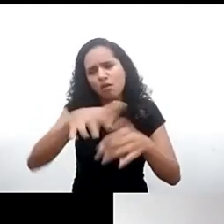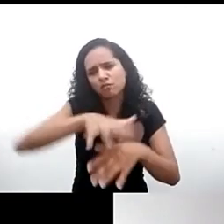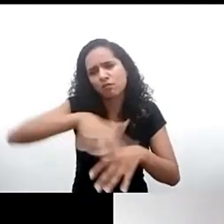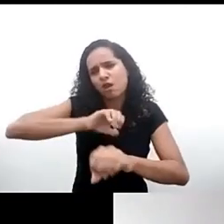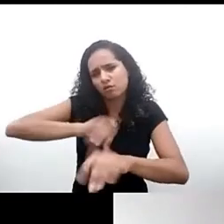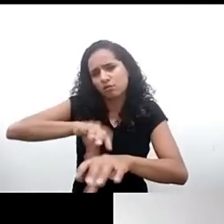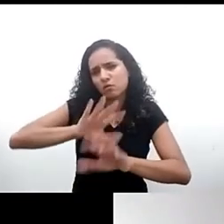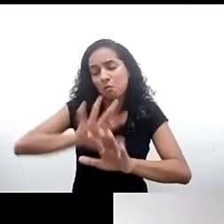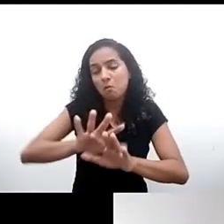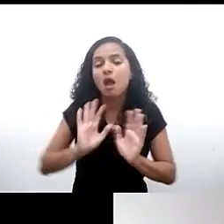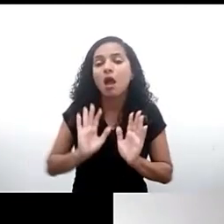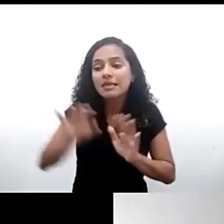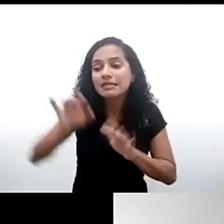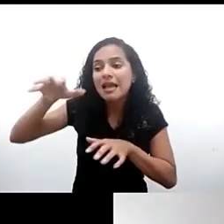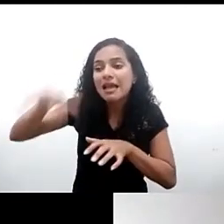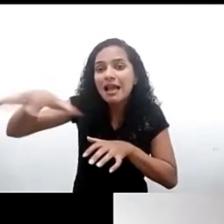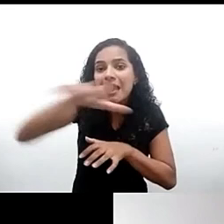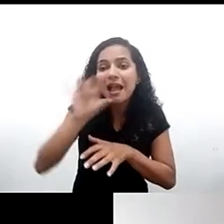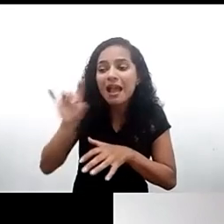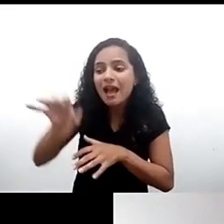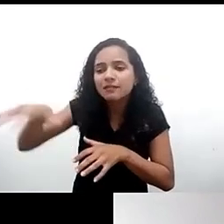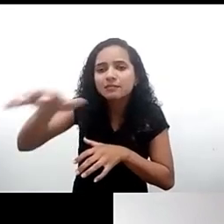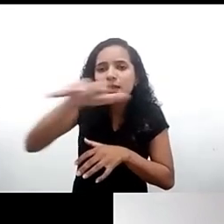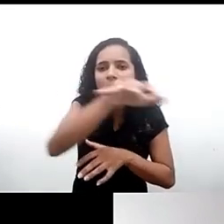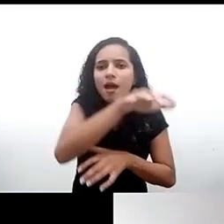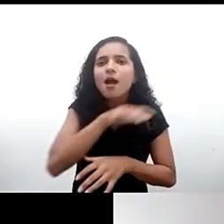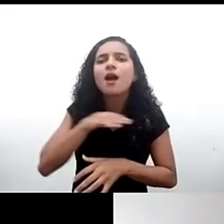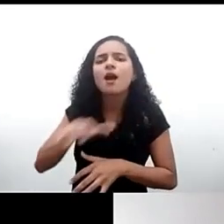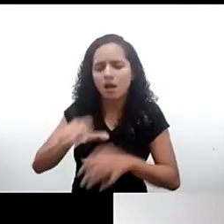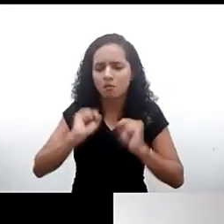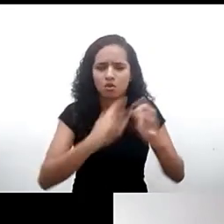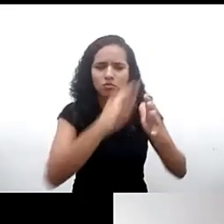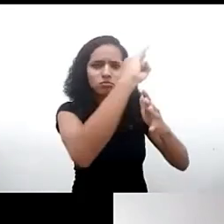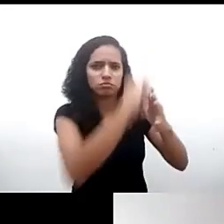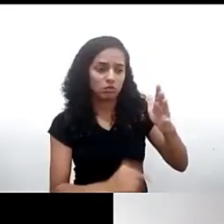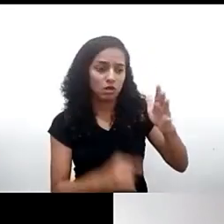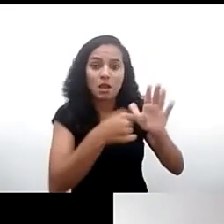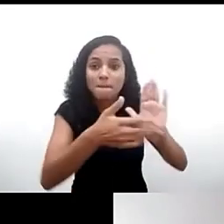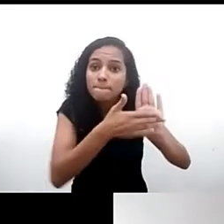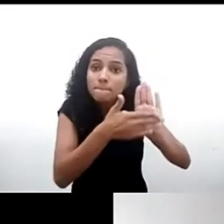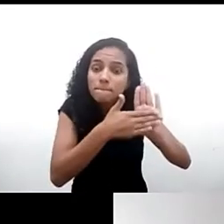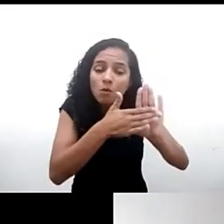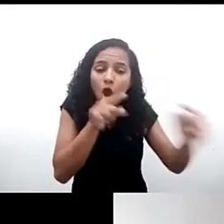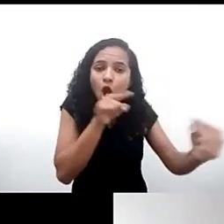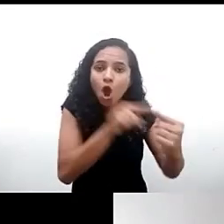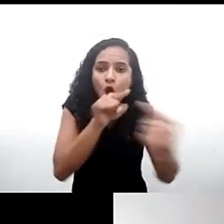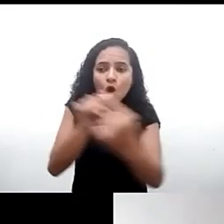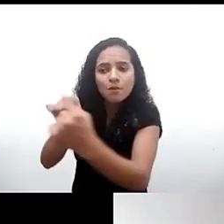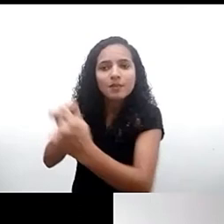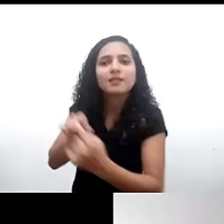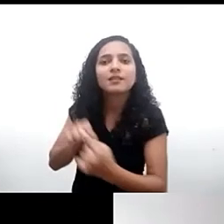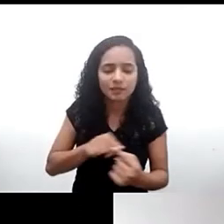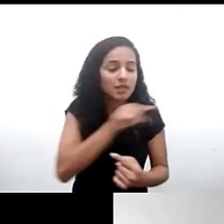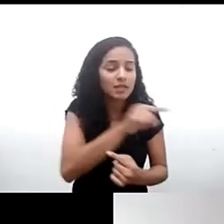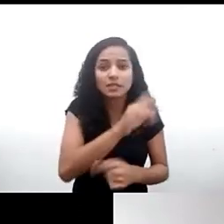mas em cada um também dos demais aspectos propostos no documento e considerando que o Estado deve ser o